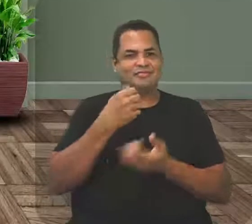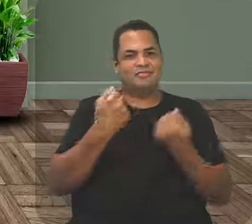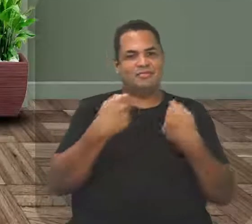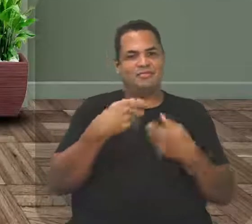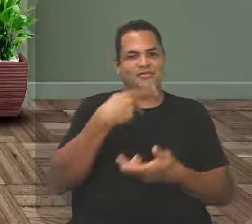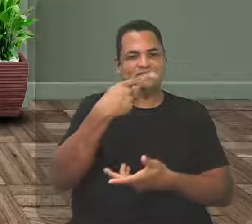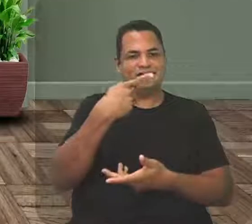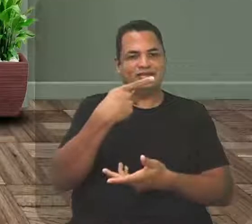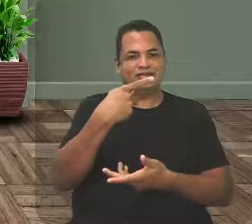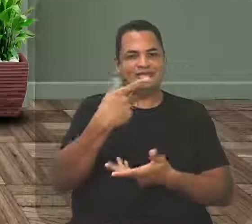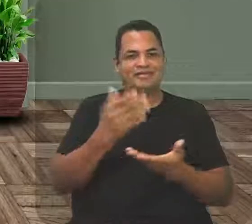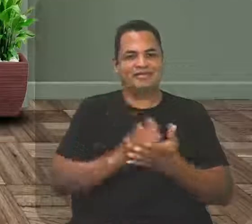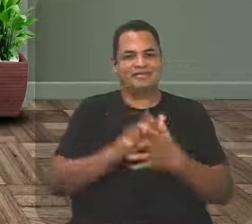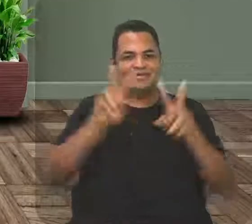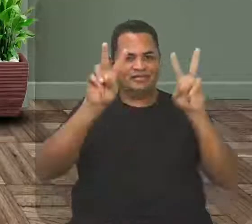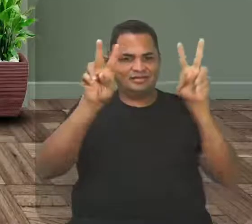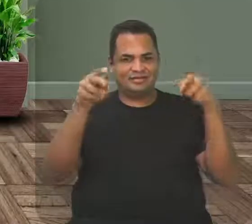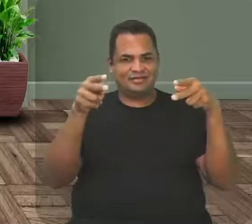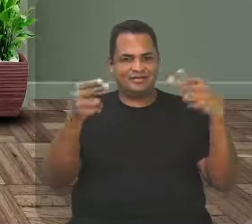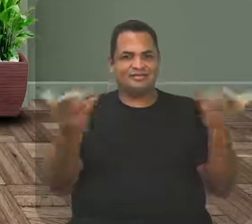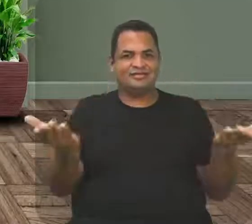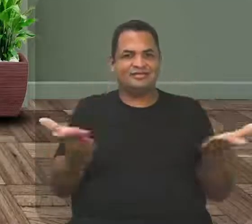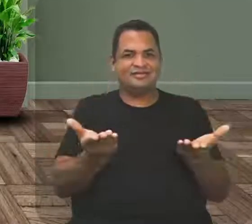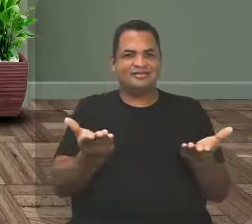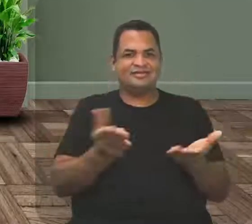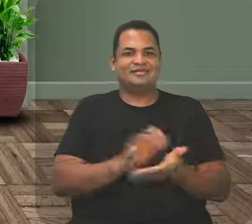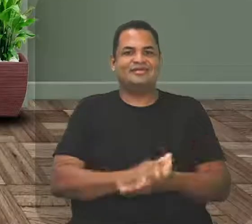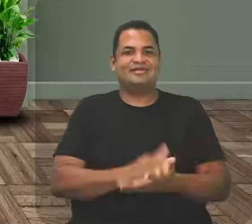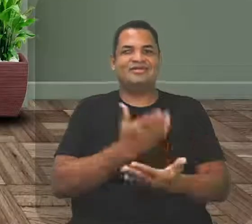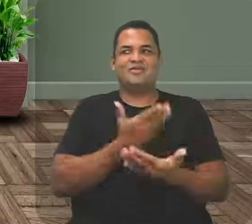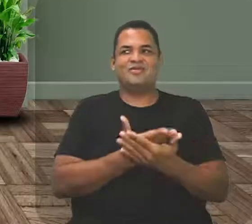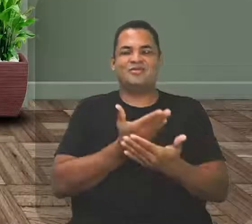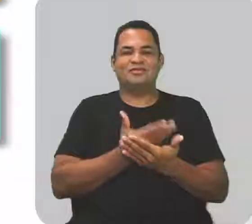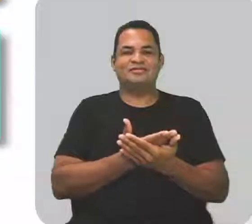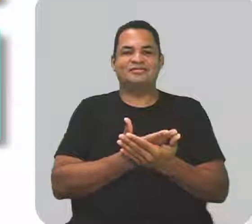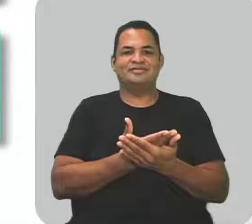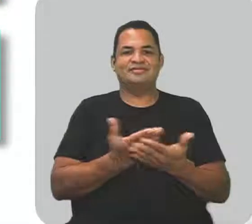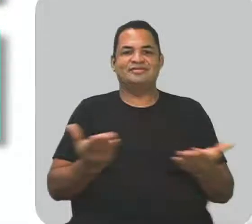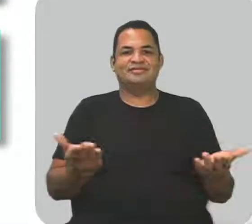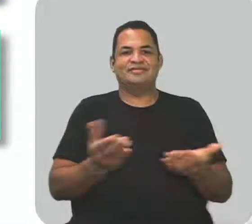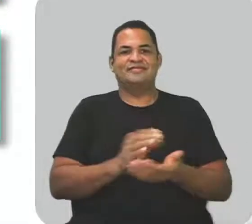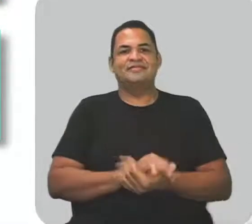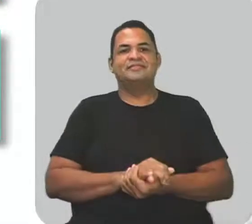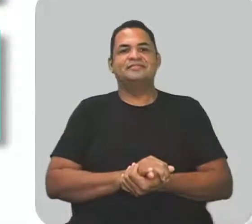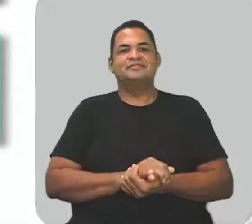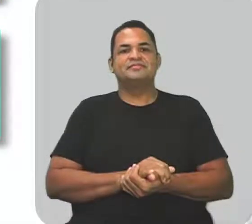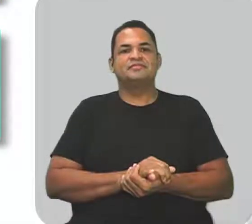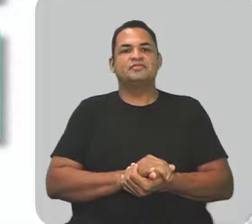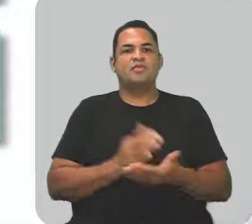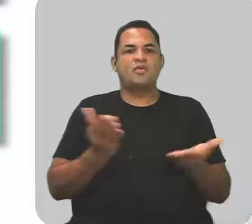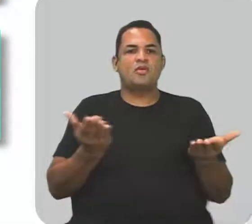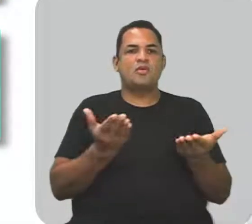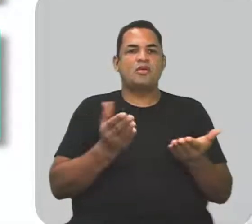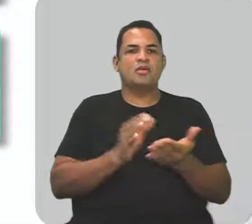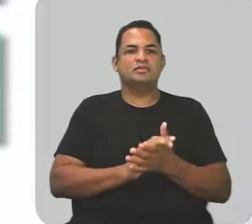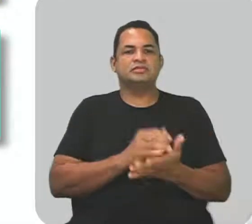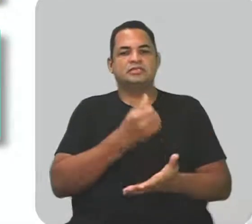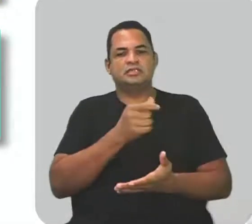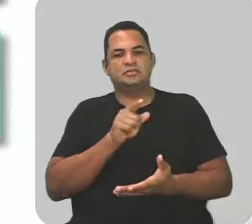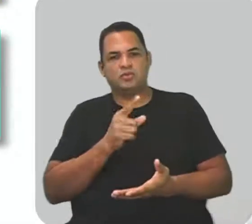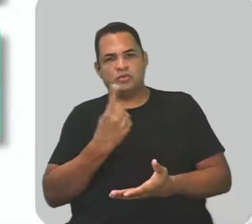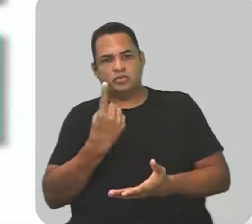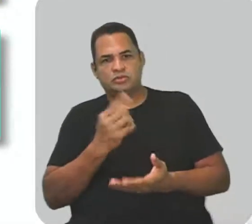Então, para a temática da aula, amadinhos. Então, hoje, aula 6